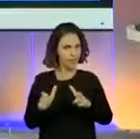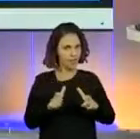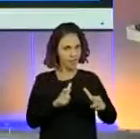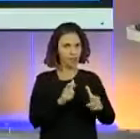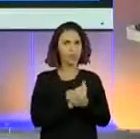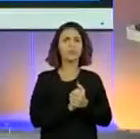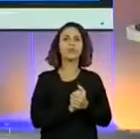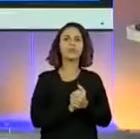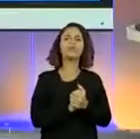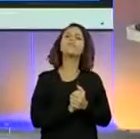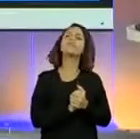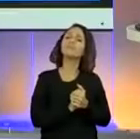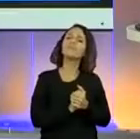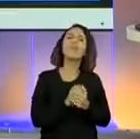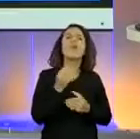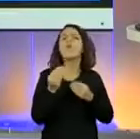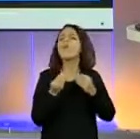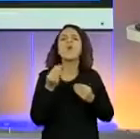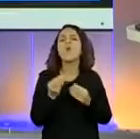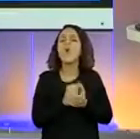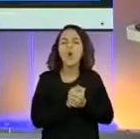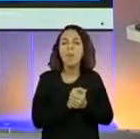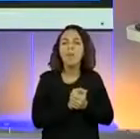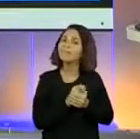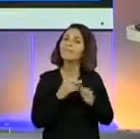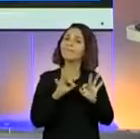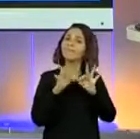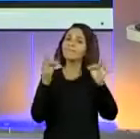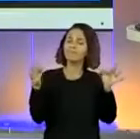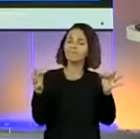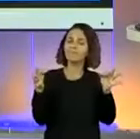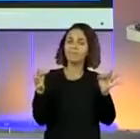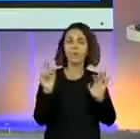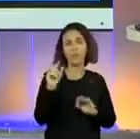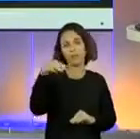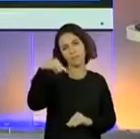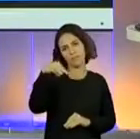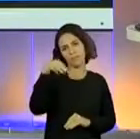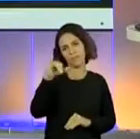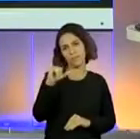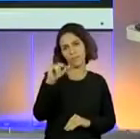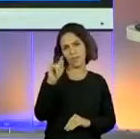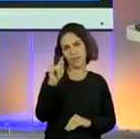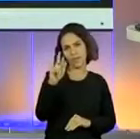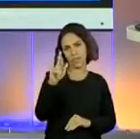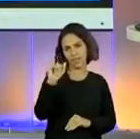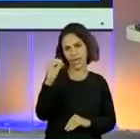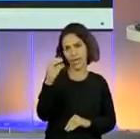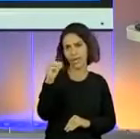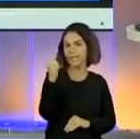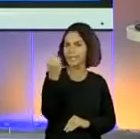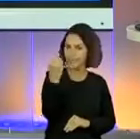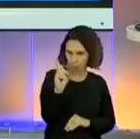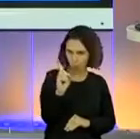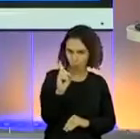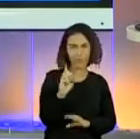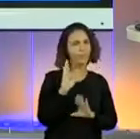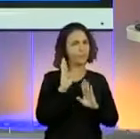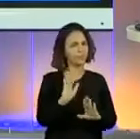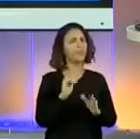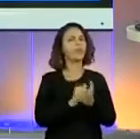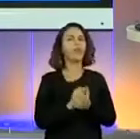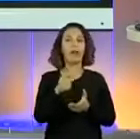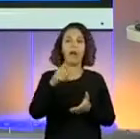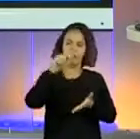deslocamento espacial, o que seria isso? Simples, migração, beleza? Então, já toma nota, já